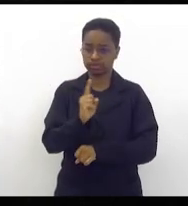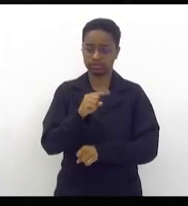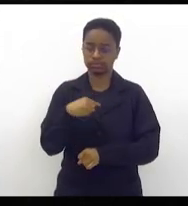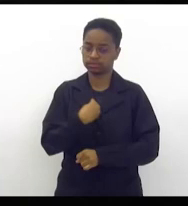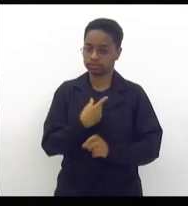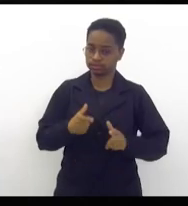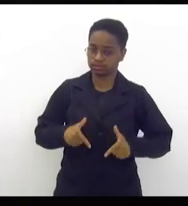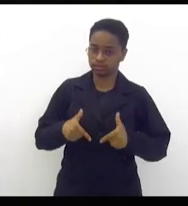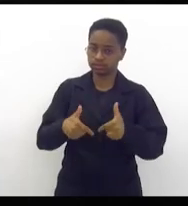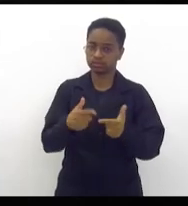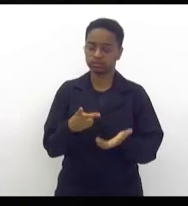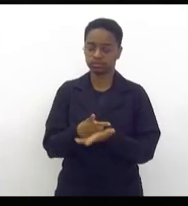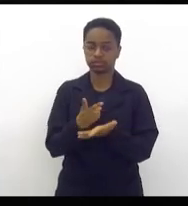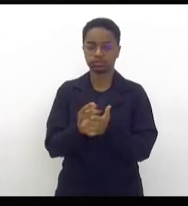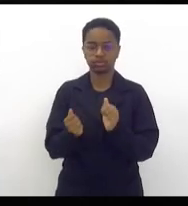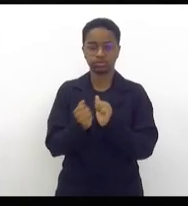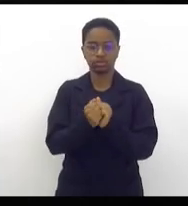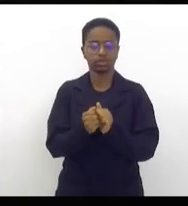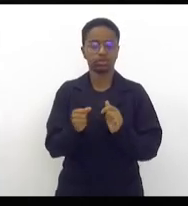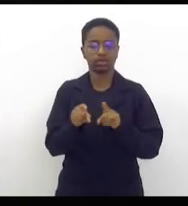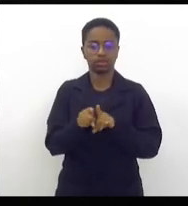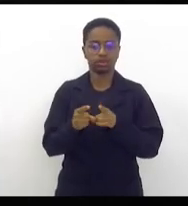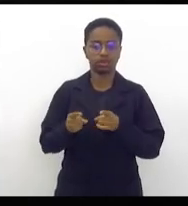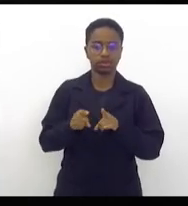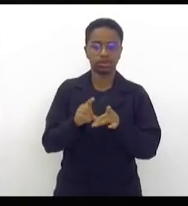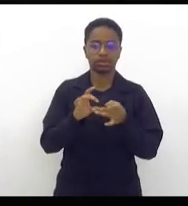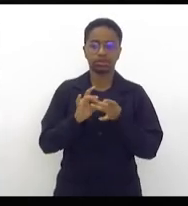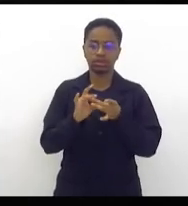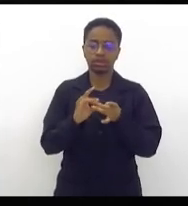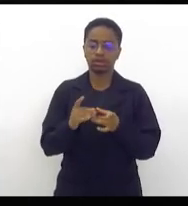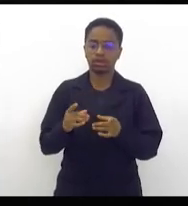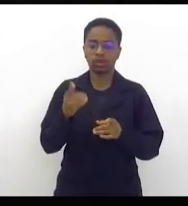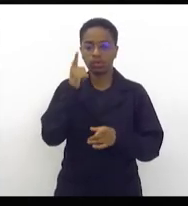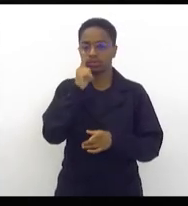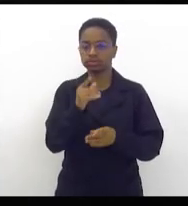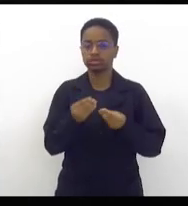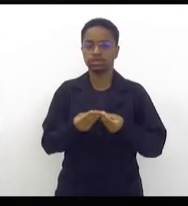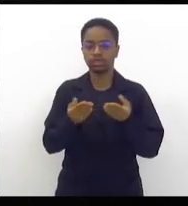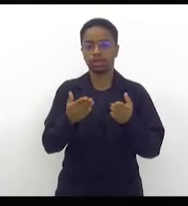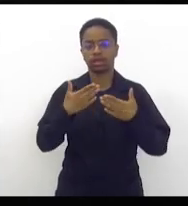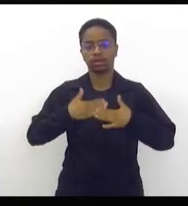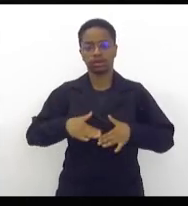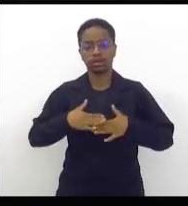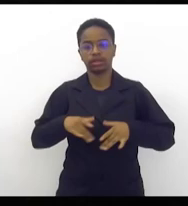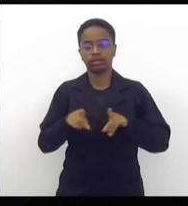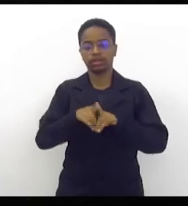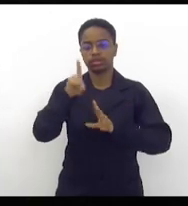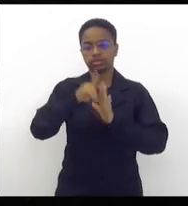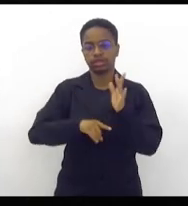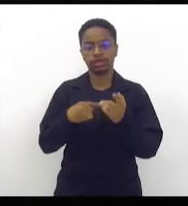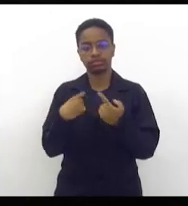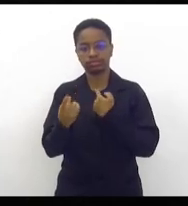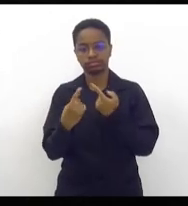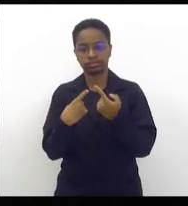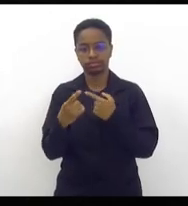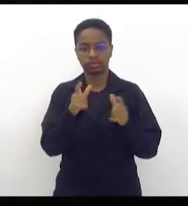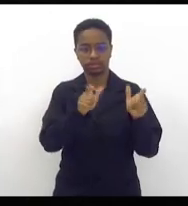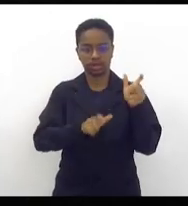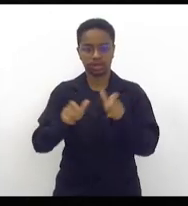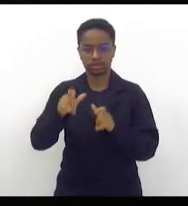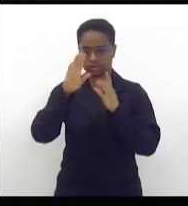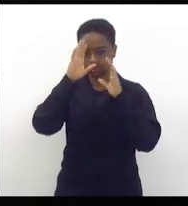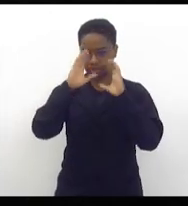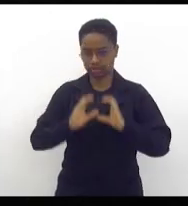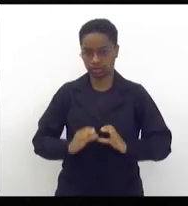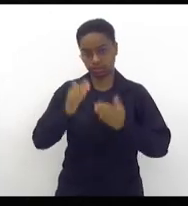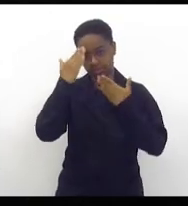vamos estar ali intensivamente juntos, em conjunto, para poder dar tranquilidade e o direito de ir e vir do cidadão. Só isso,